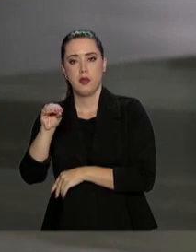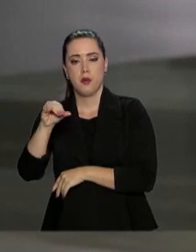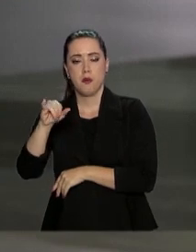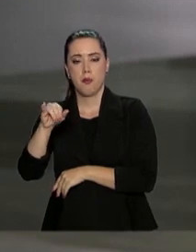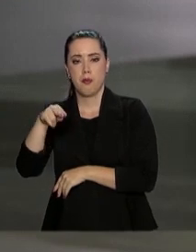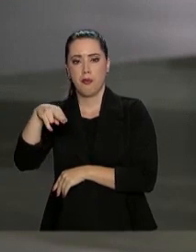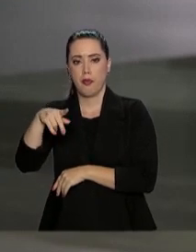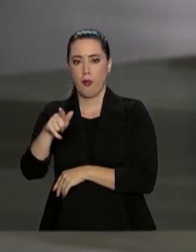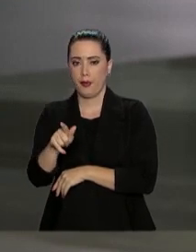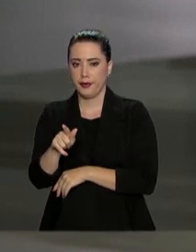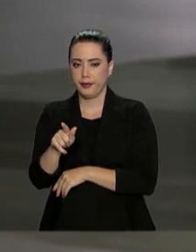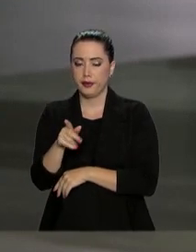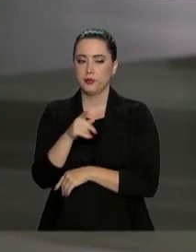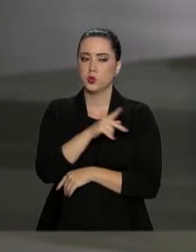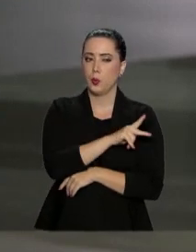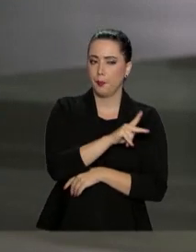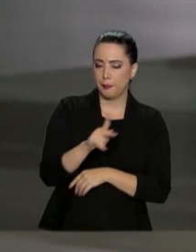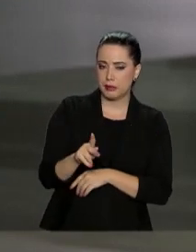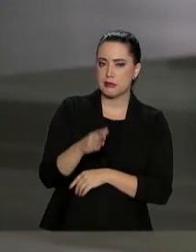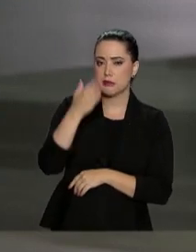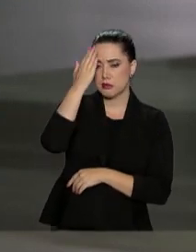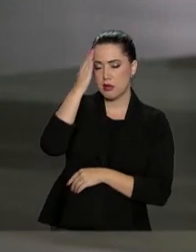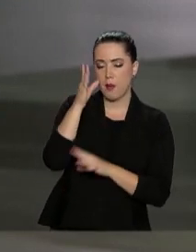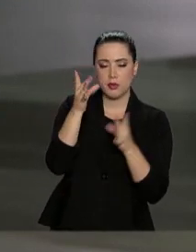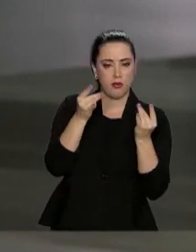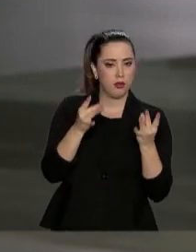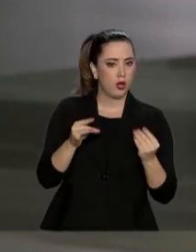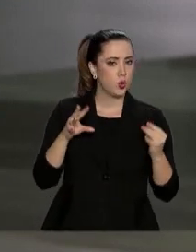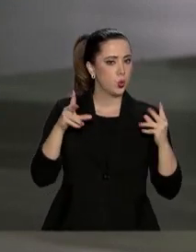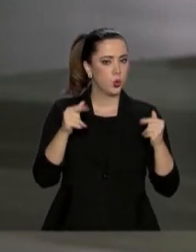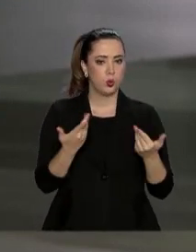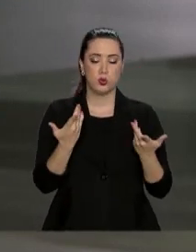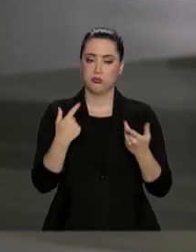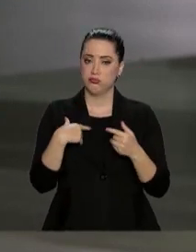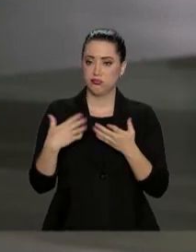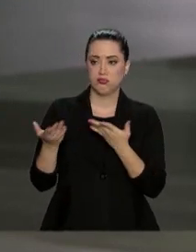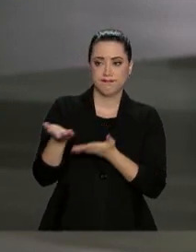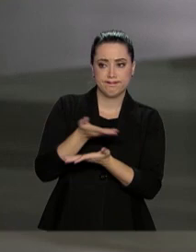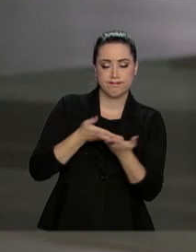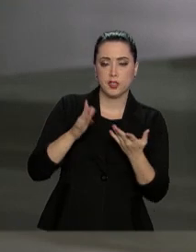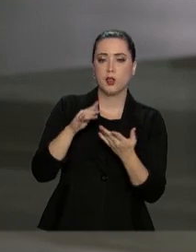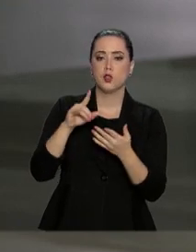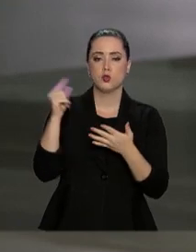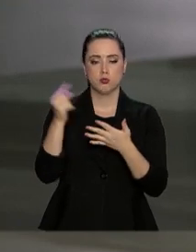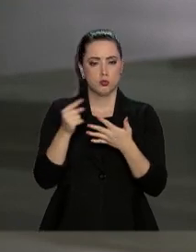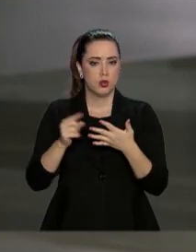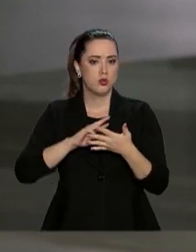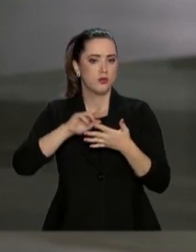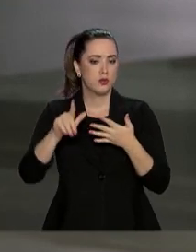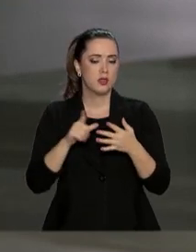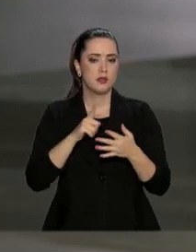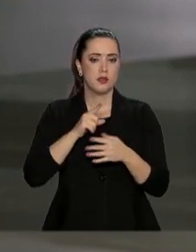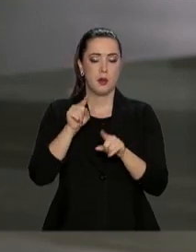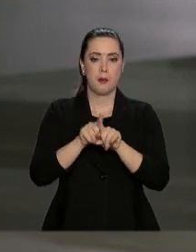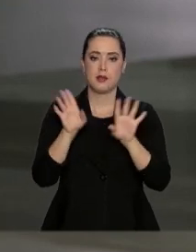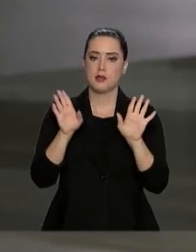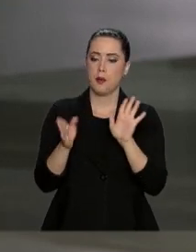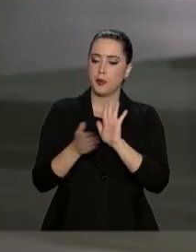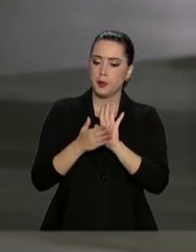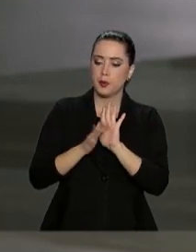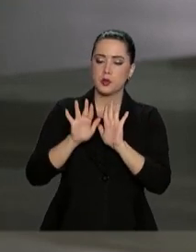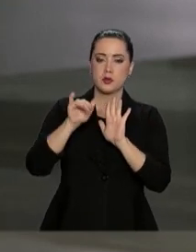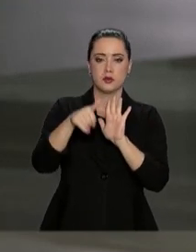minuciosos dessas negociações e dos diversos cenários dessa medida e que a proposta final